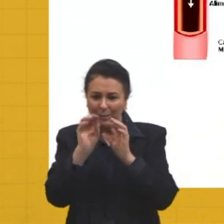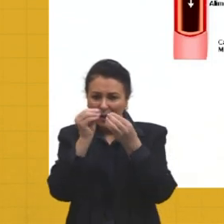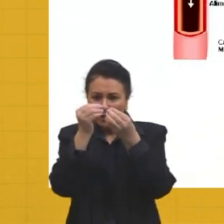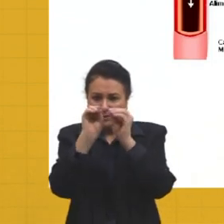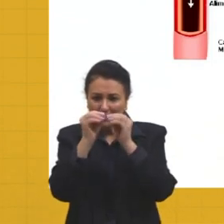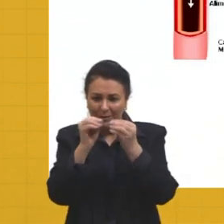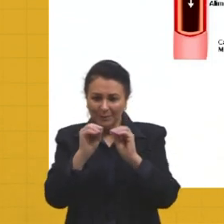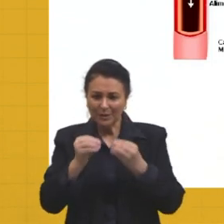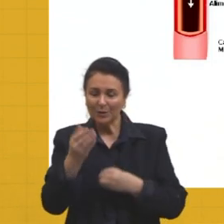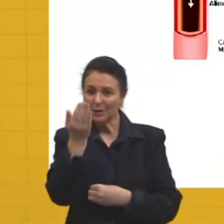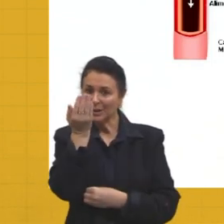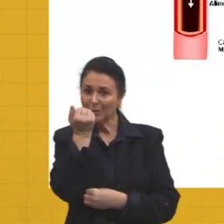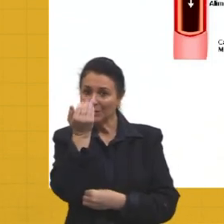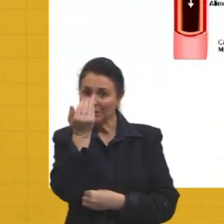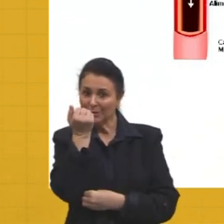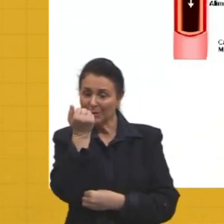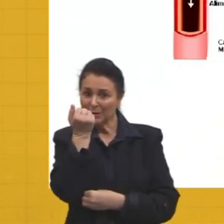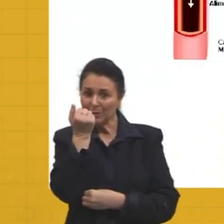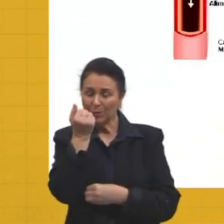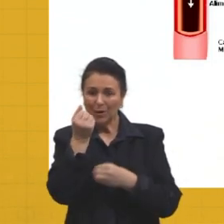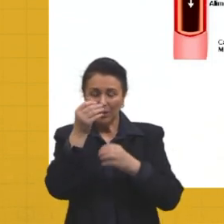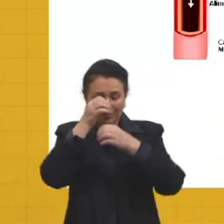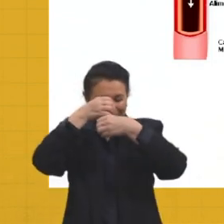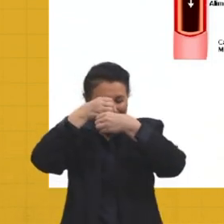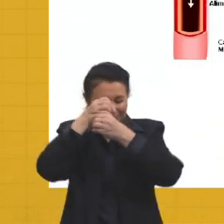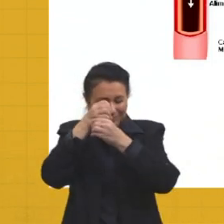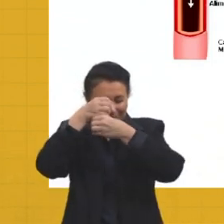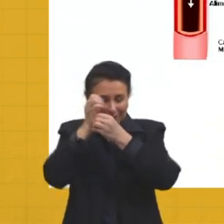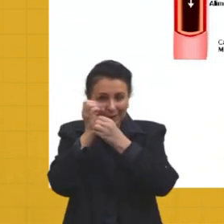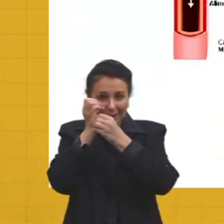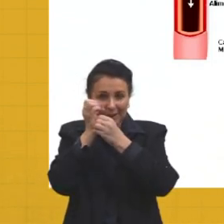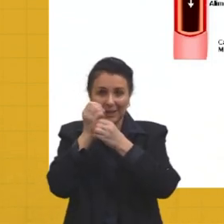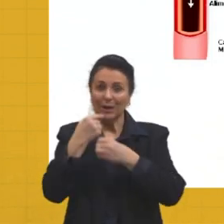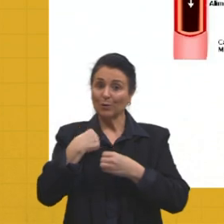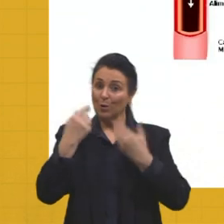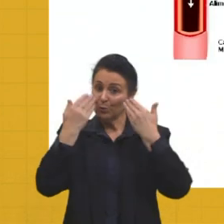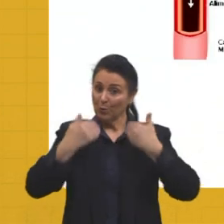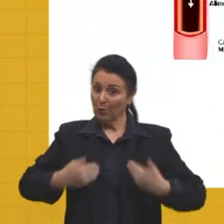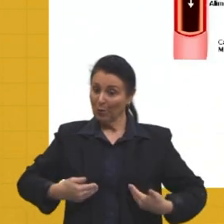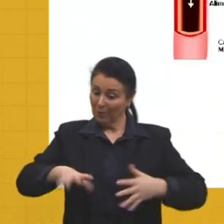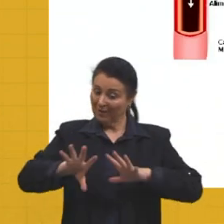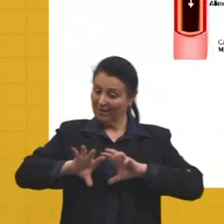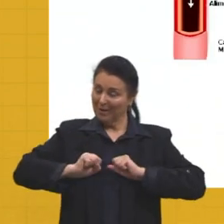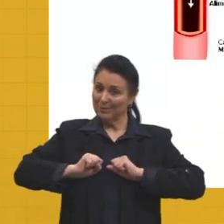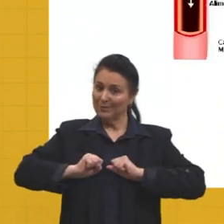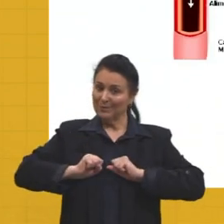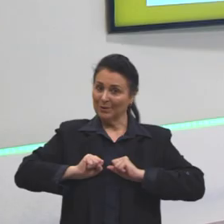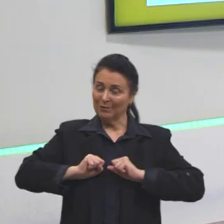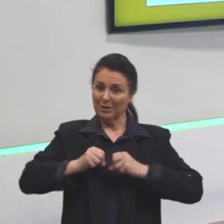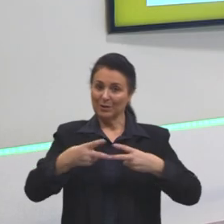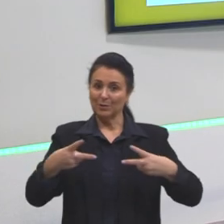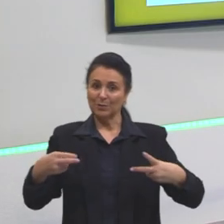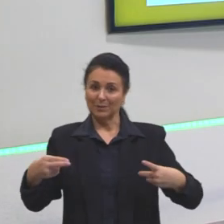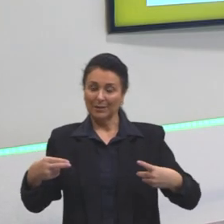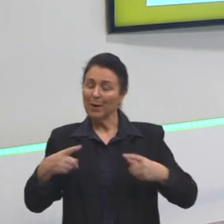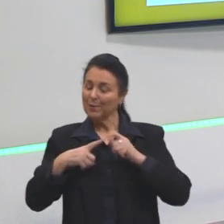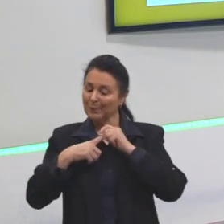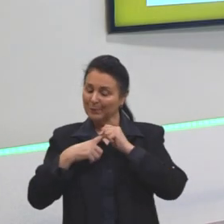em partículas tão pequenas que o corpo pode absorver. Certo? Então, essa é a função principal.